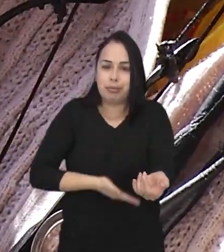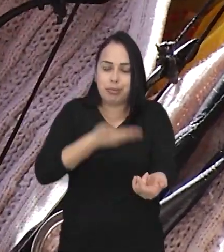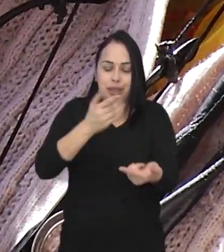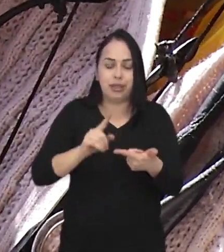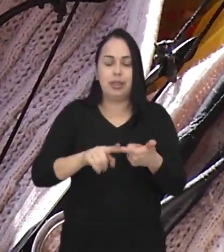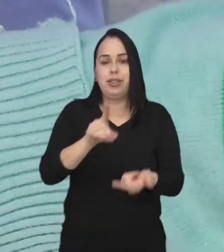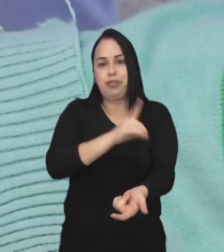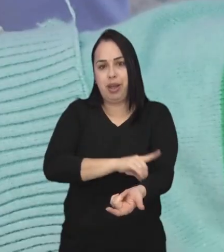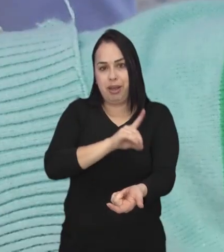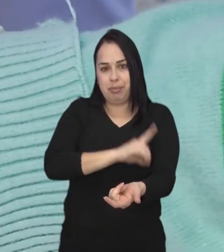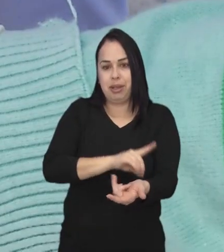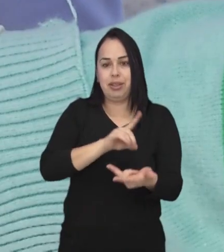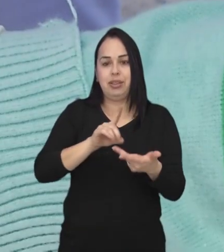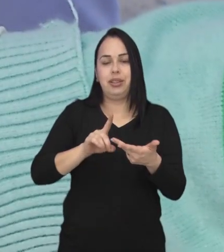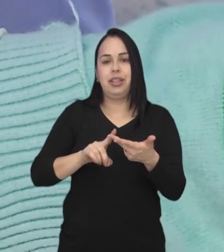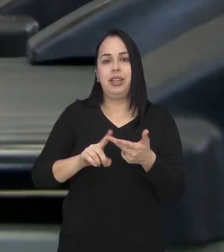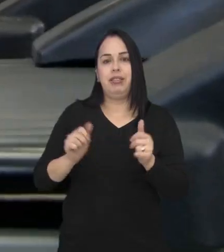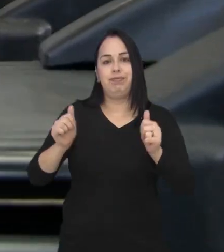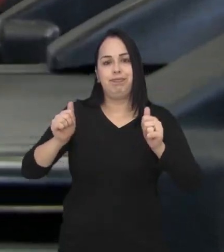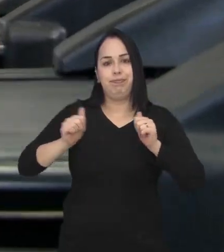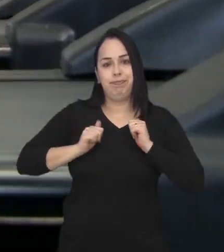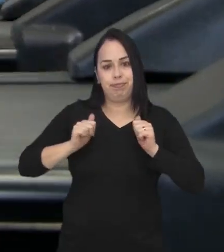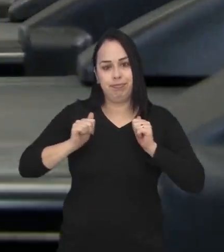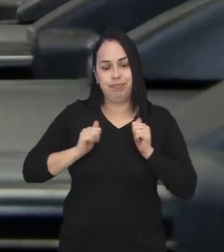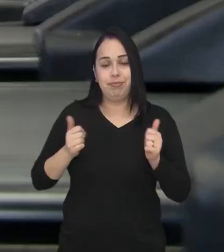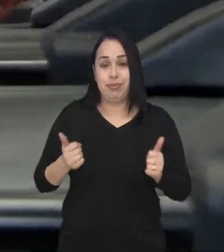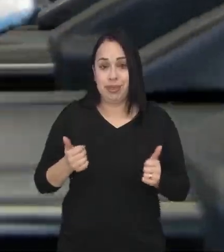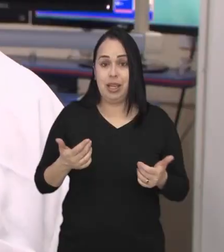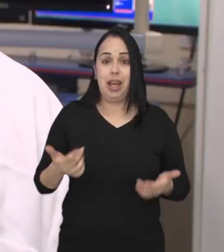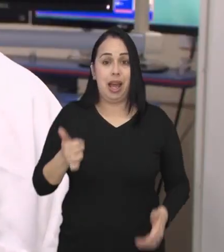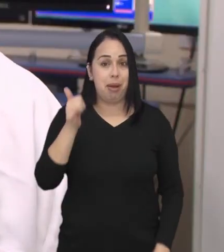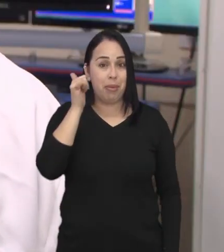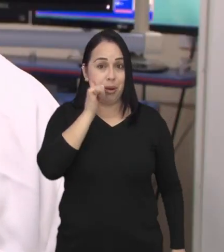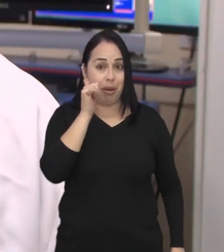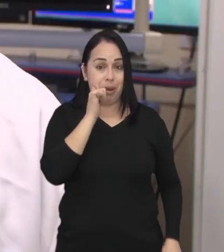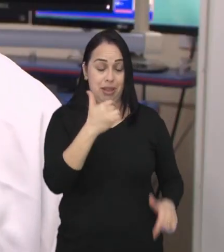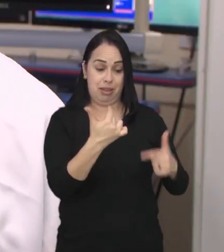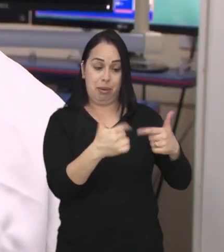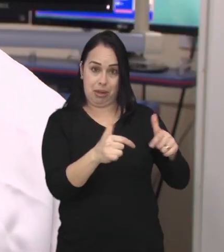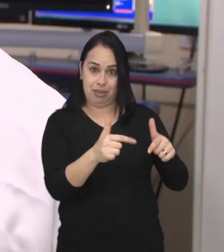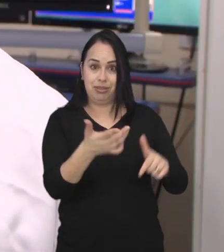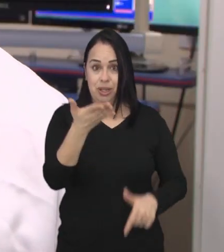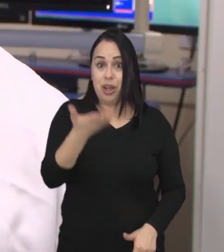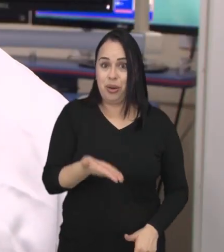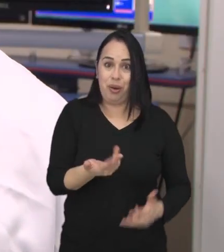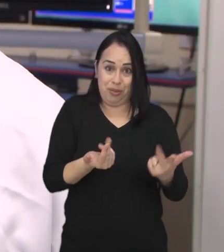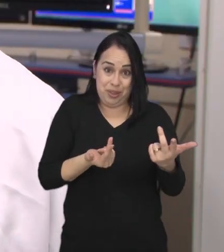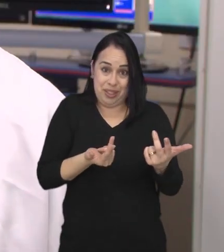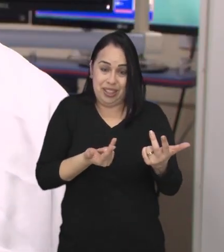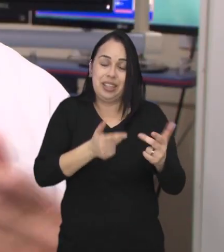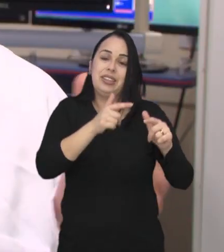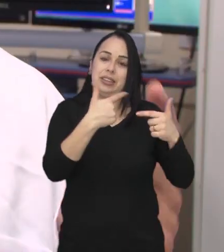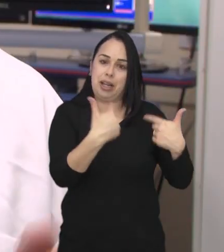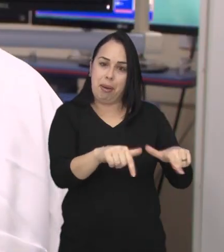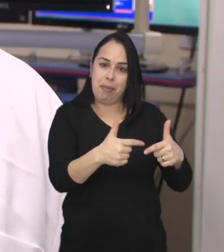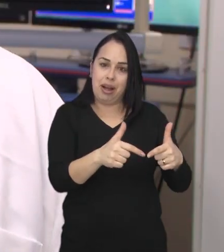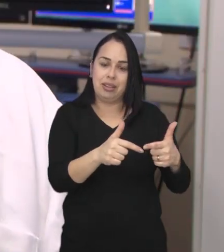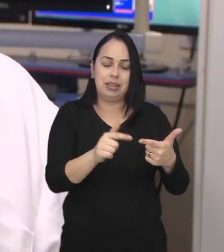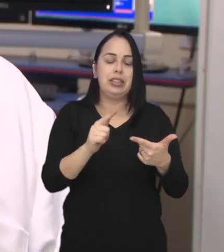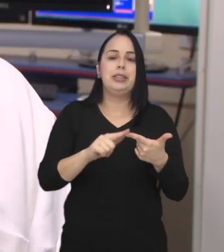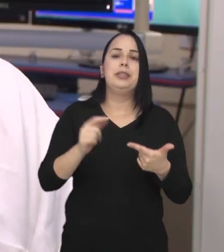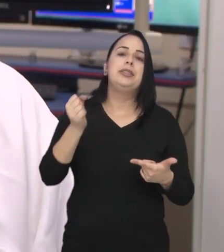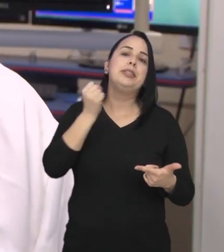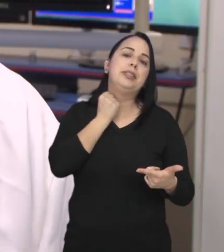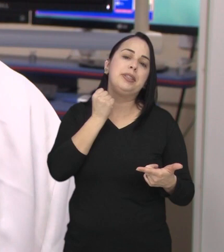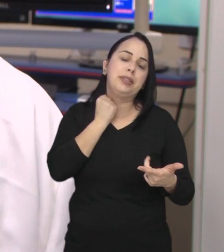hipertensão, diabetes e sedentarismo. A mulher hoje trabalha, você está trabalhando, a mulher, ela